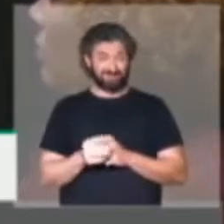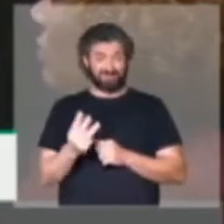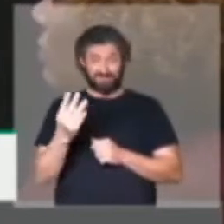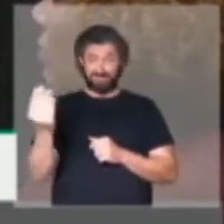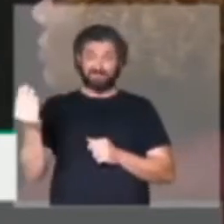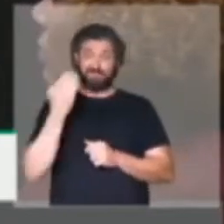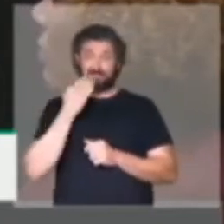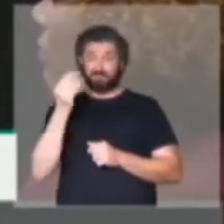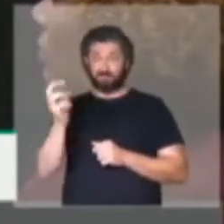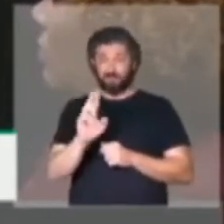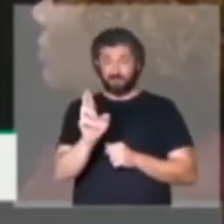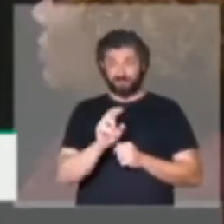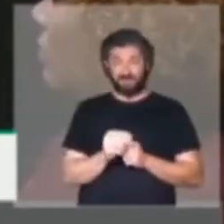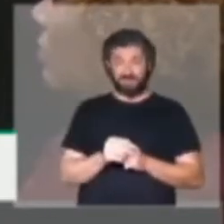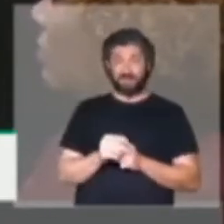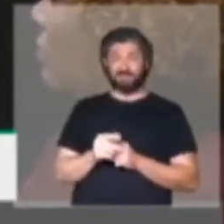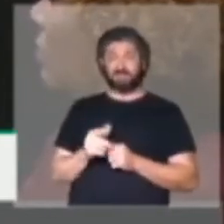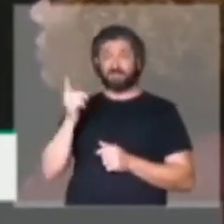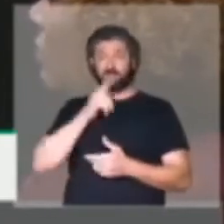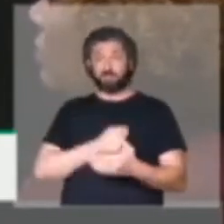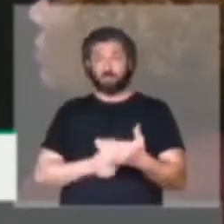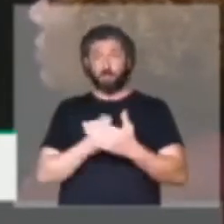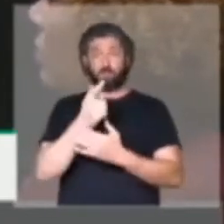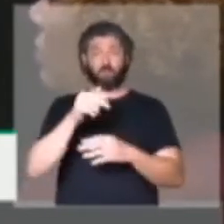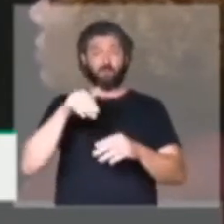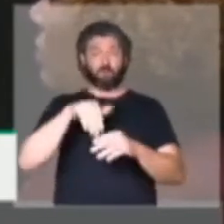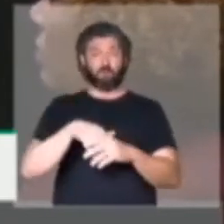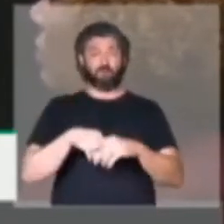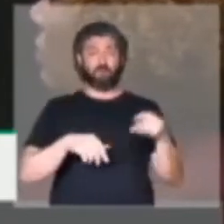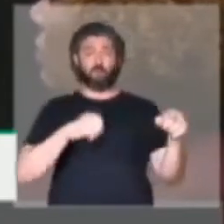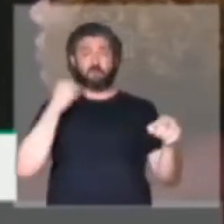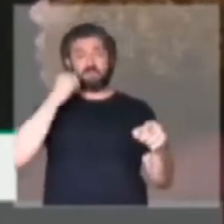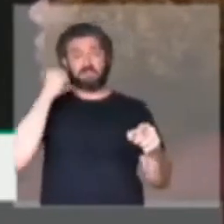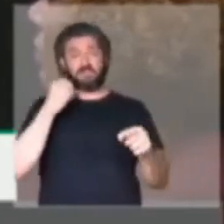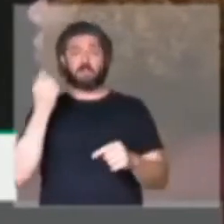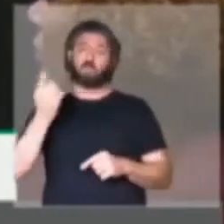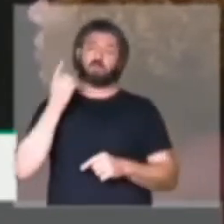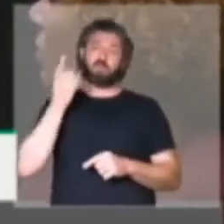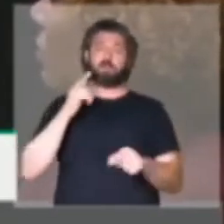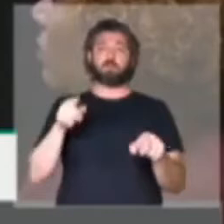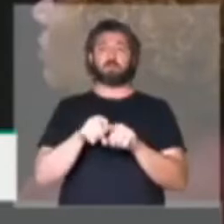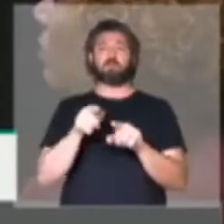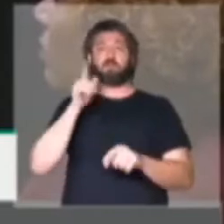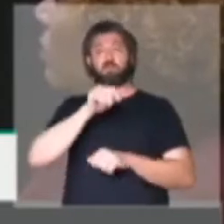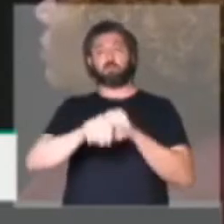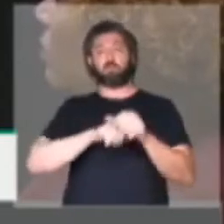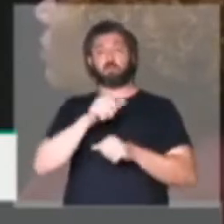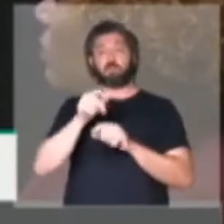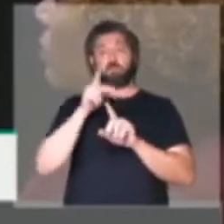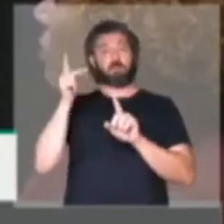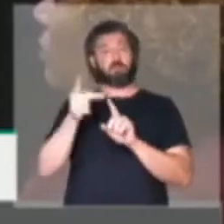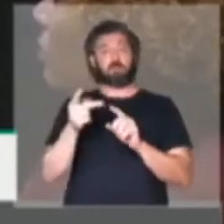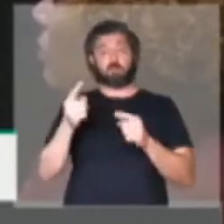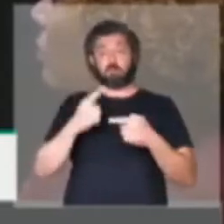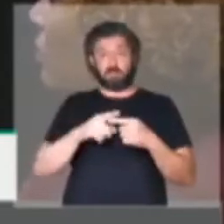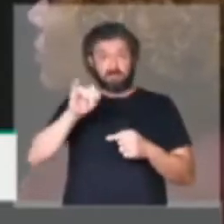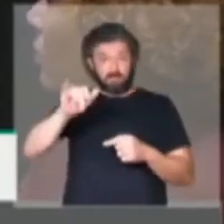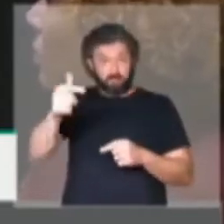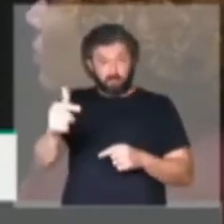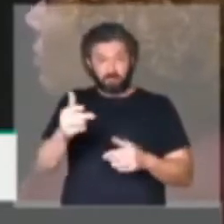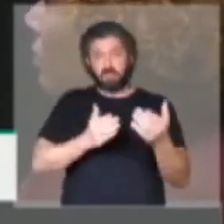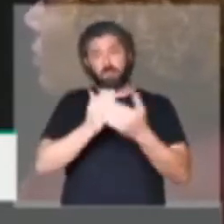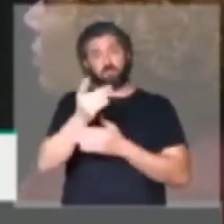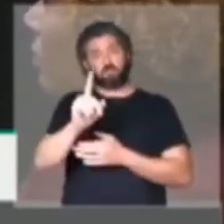3 bilhões de reais para comprar voto de senadores e deputados para a reforma da Previdência. Porque senão não